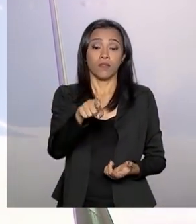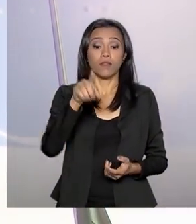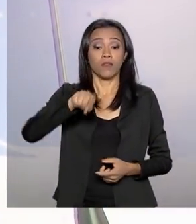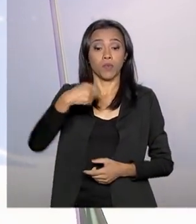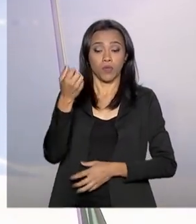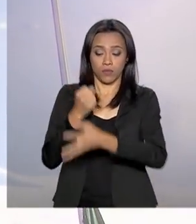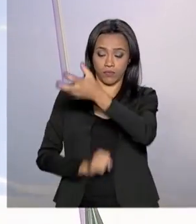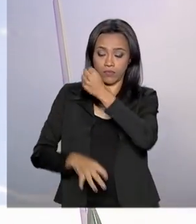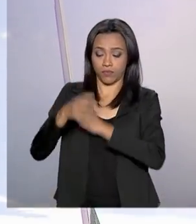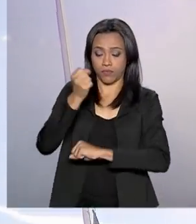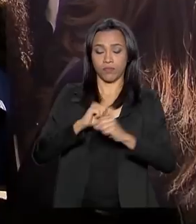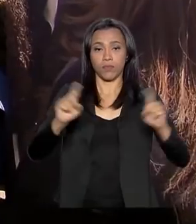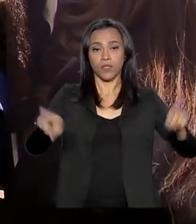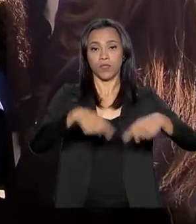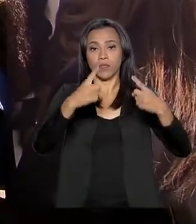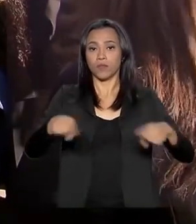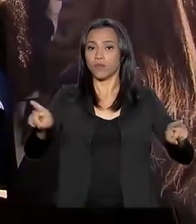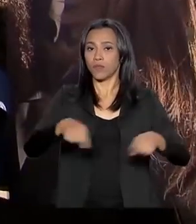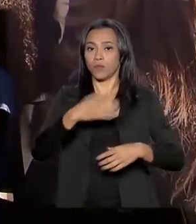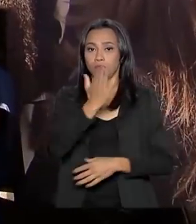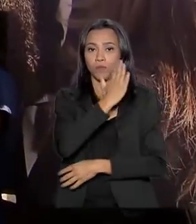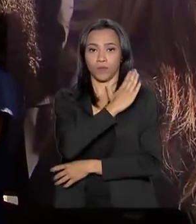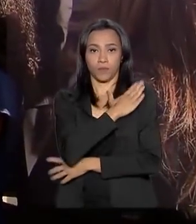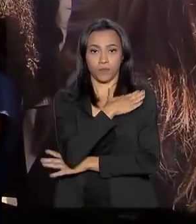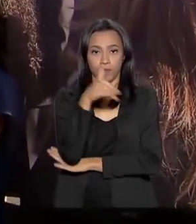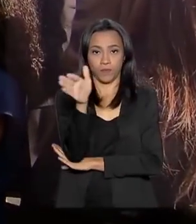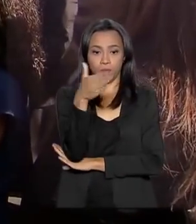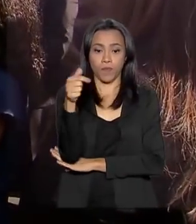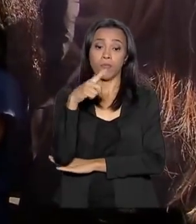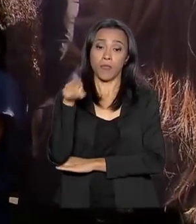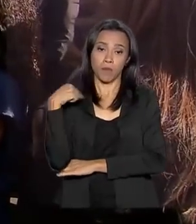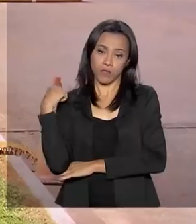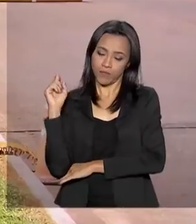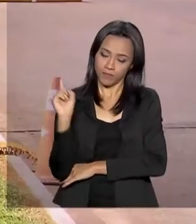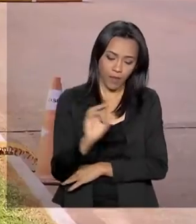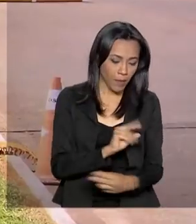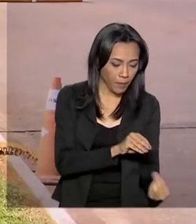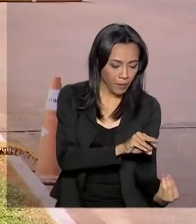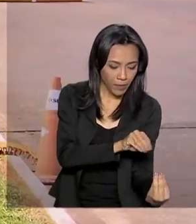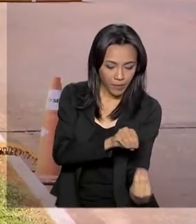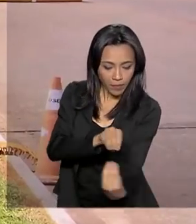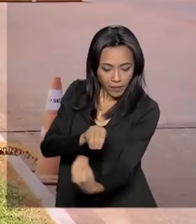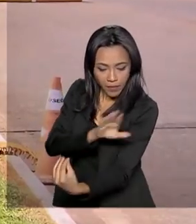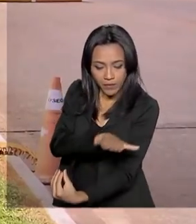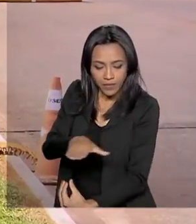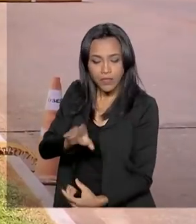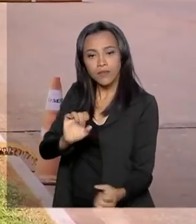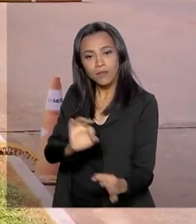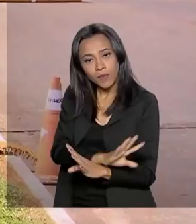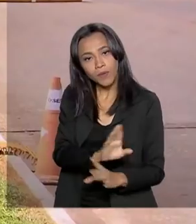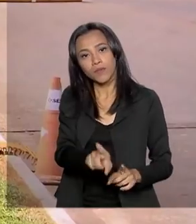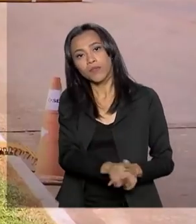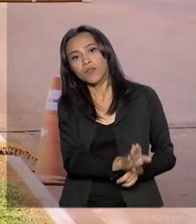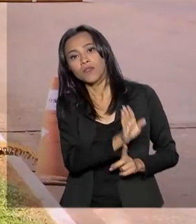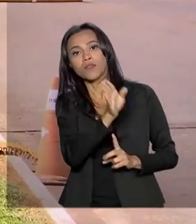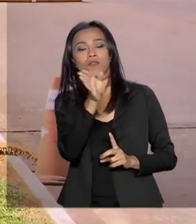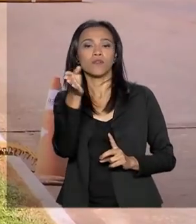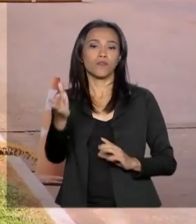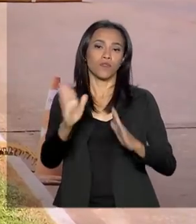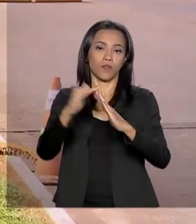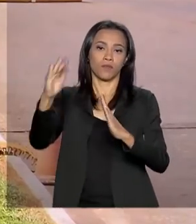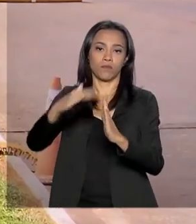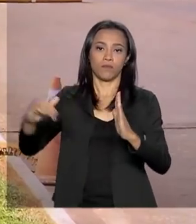bandeira e o hino nacional, Bolsonaro conversou com as crianças e seguiu para o Palácio da Alvorada. De Brasília,